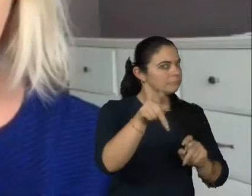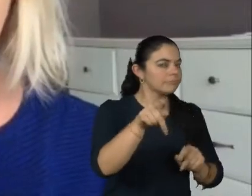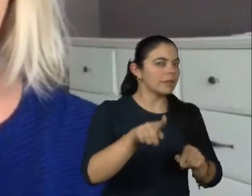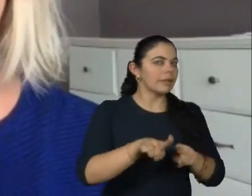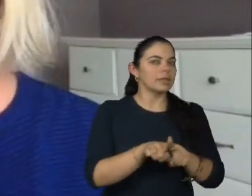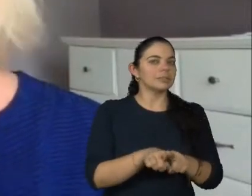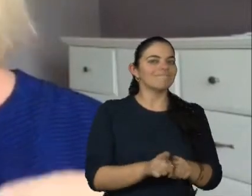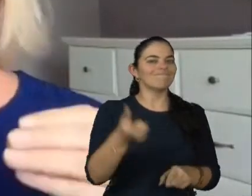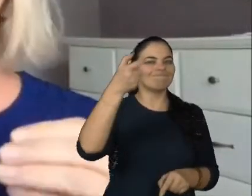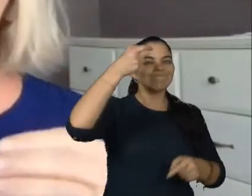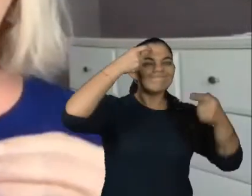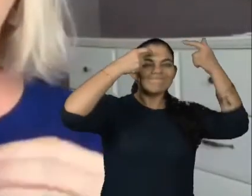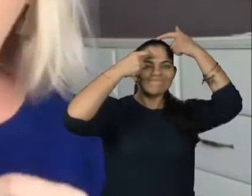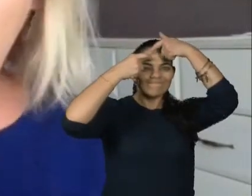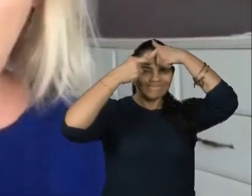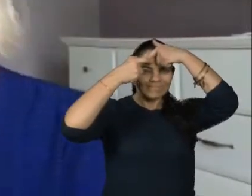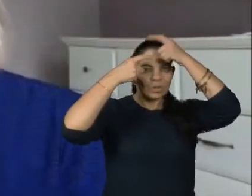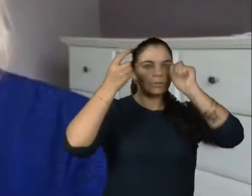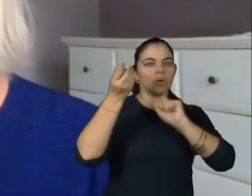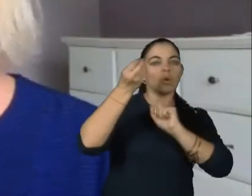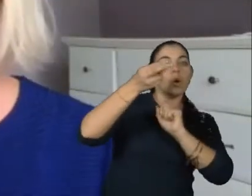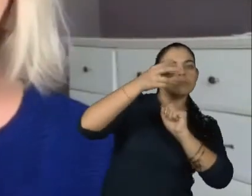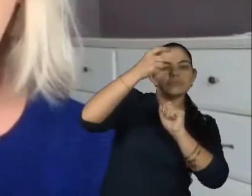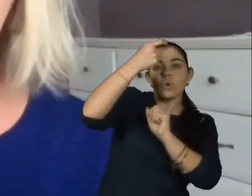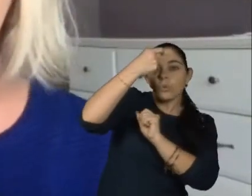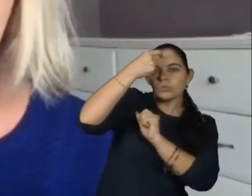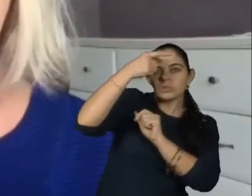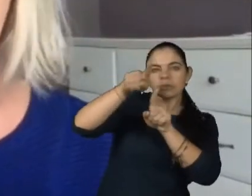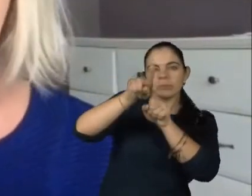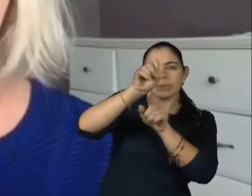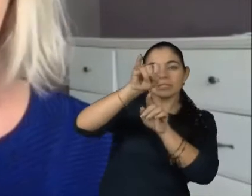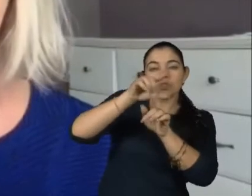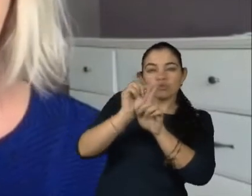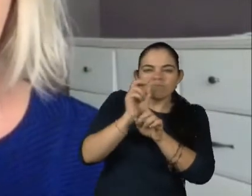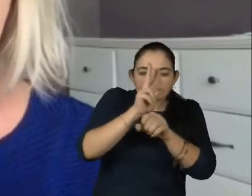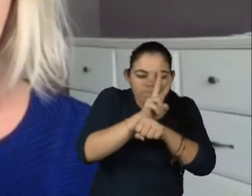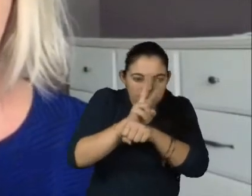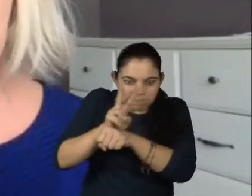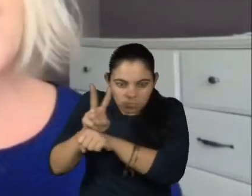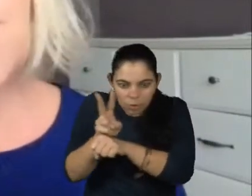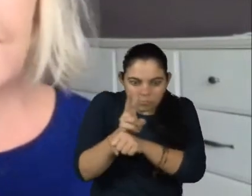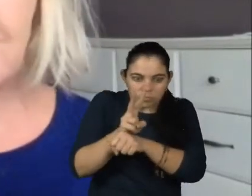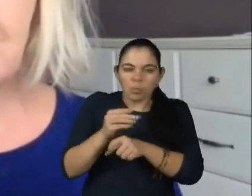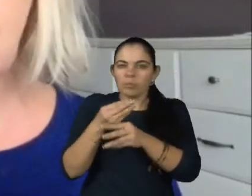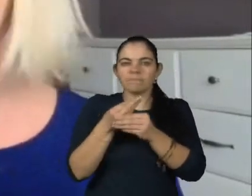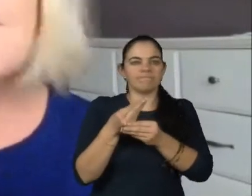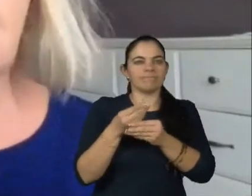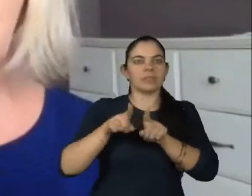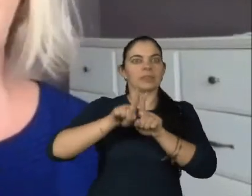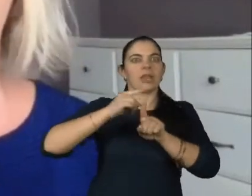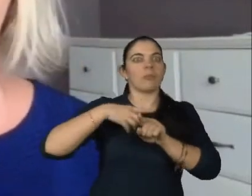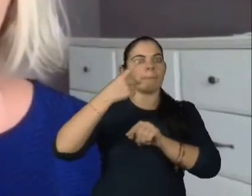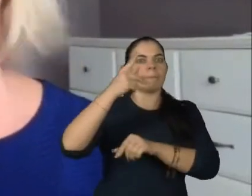inconscientemente ou conscientemente, mas se você superproteger demais o seu filho, tem alguém que não está